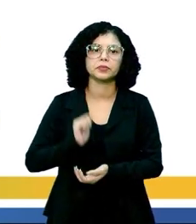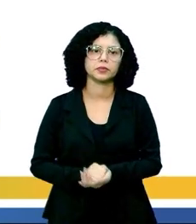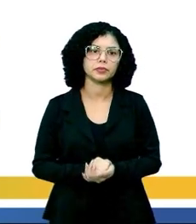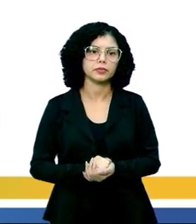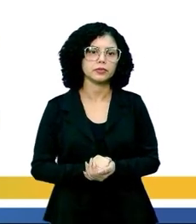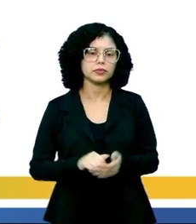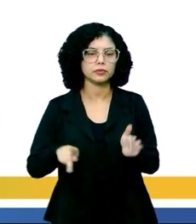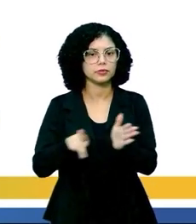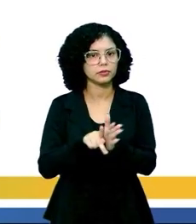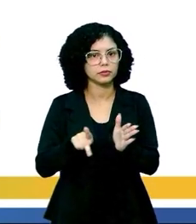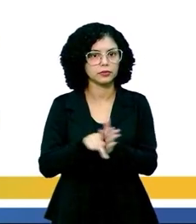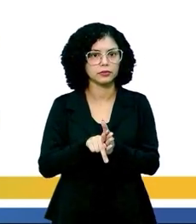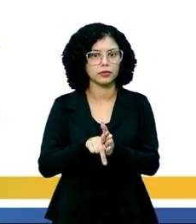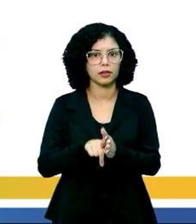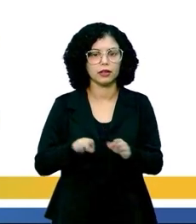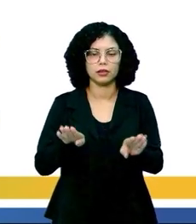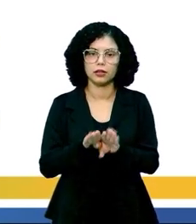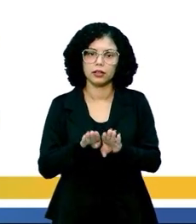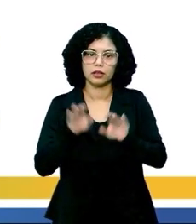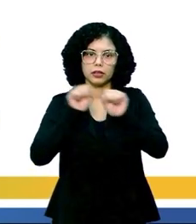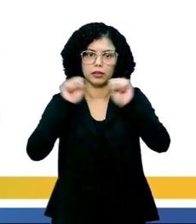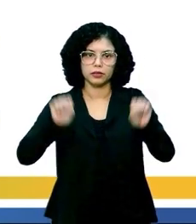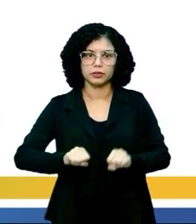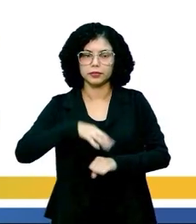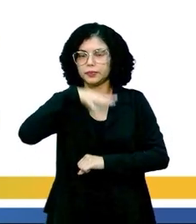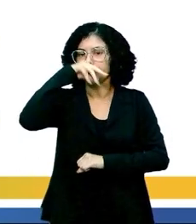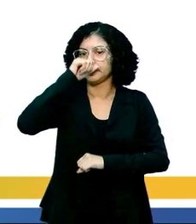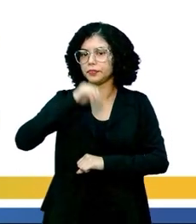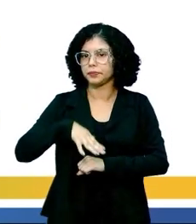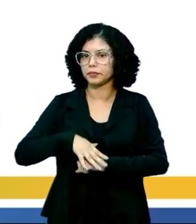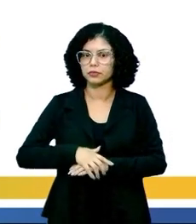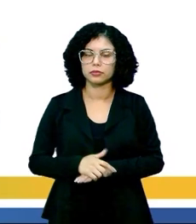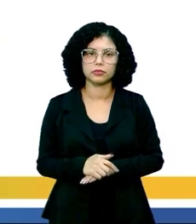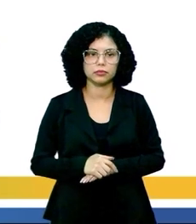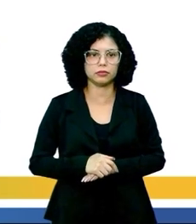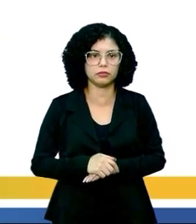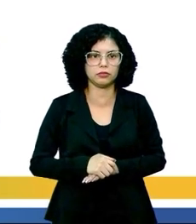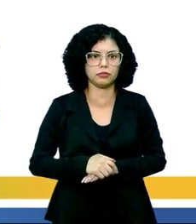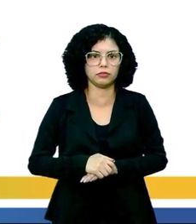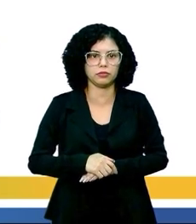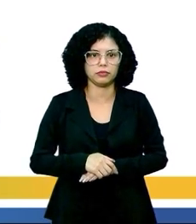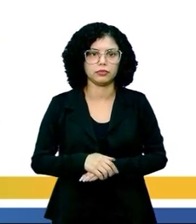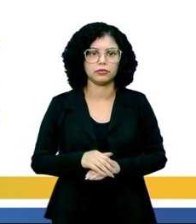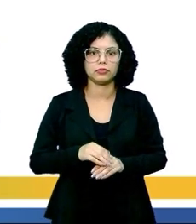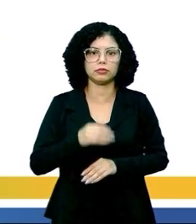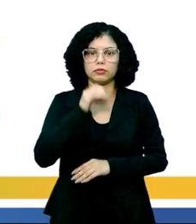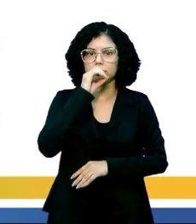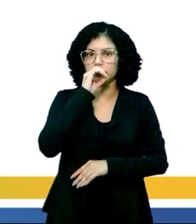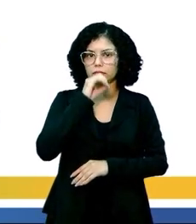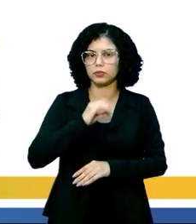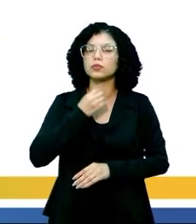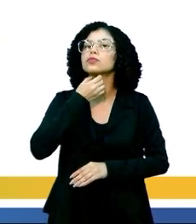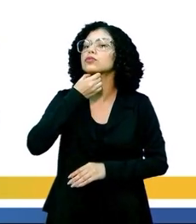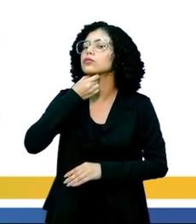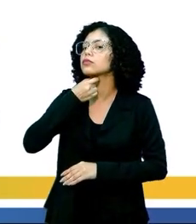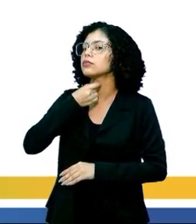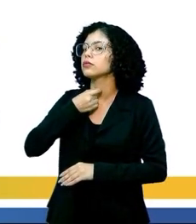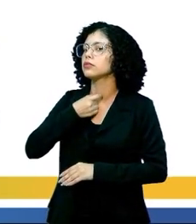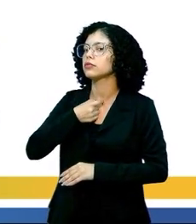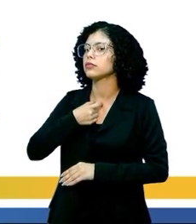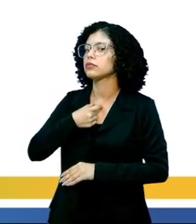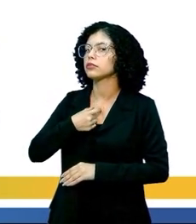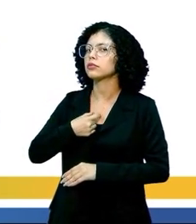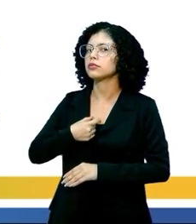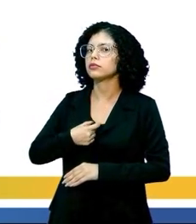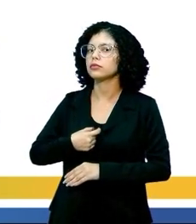sistema digestório e sistema respiratório, tá certo? A comida, o bolo alimentar, vai descendo pela faringe, vai sendo